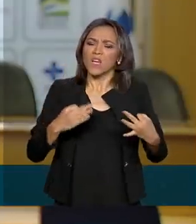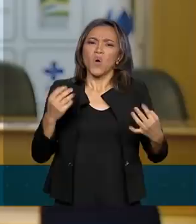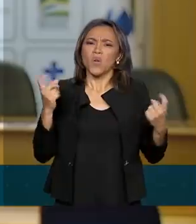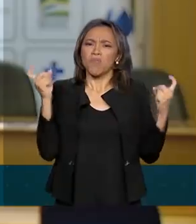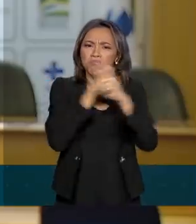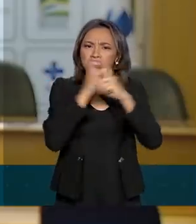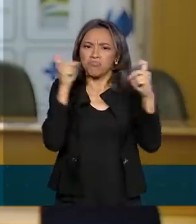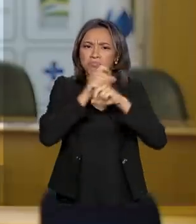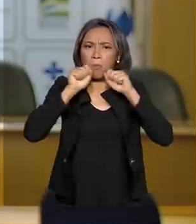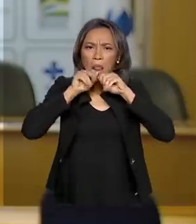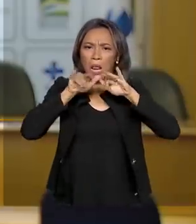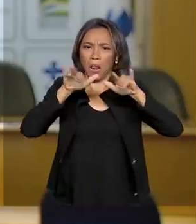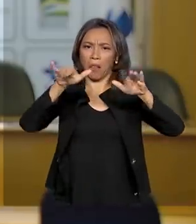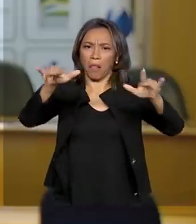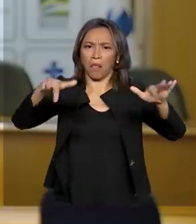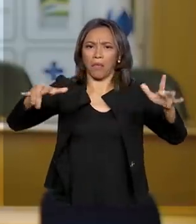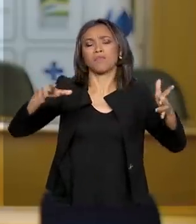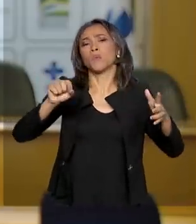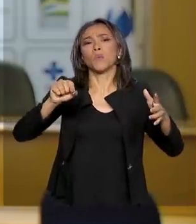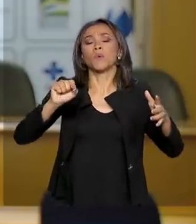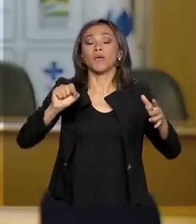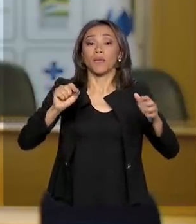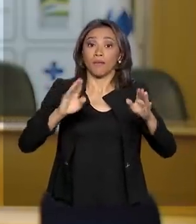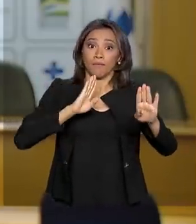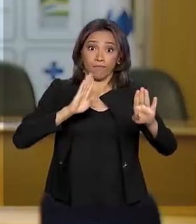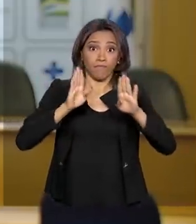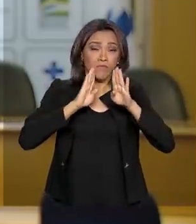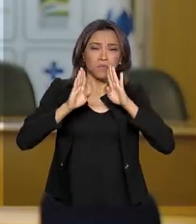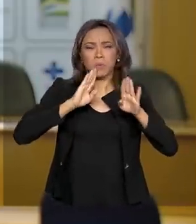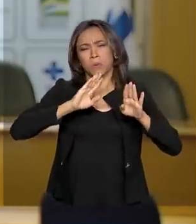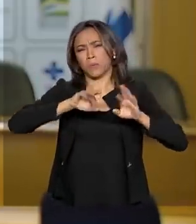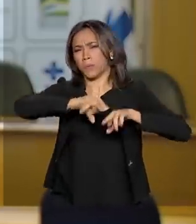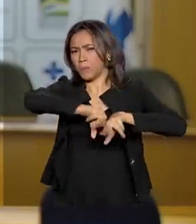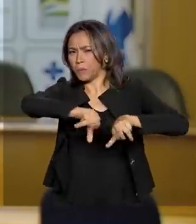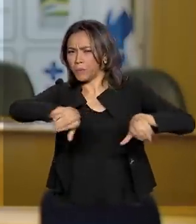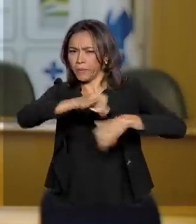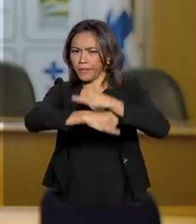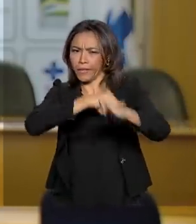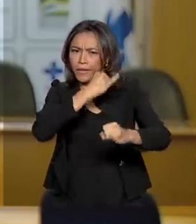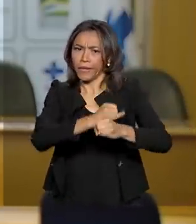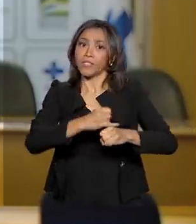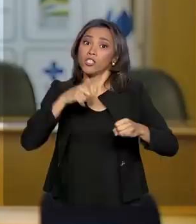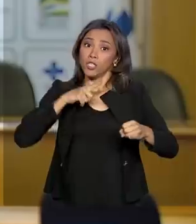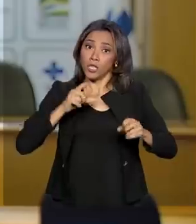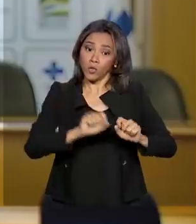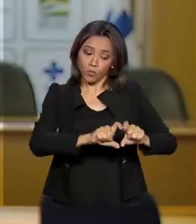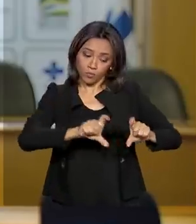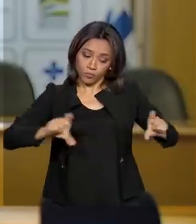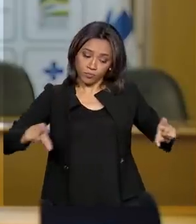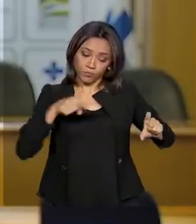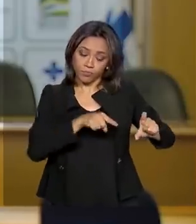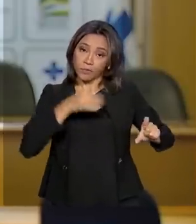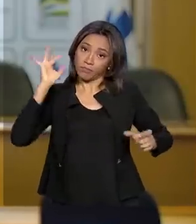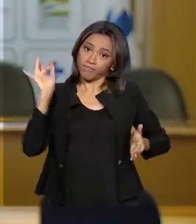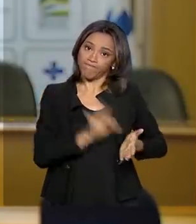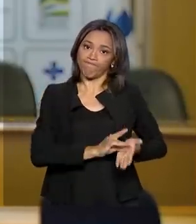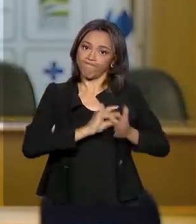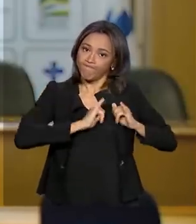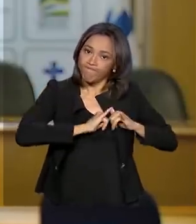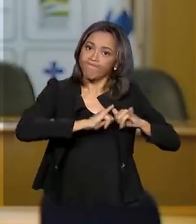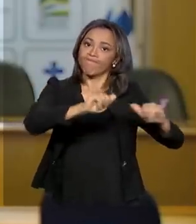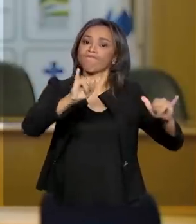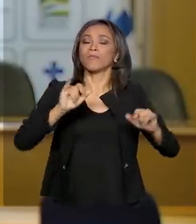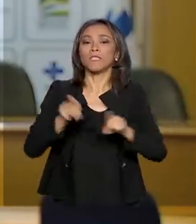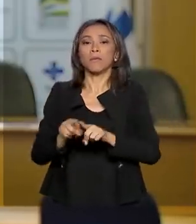circulando na internet e divulgou um canal para a população se informar, além de um número para mensagens de WhatsApp.